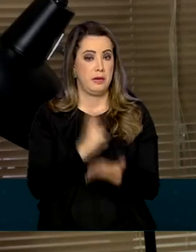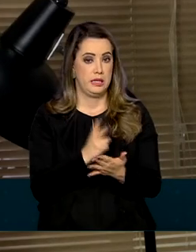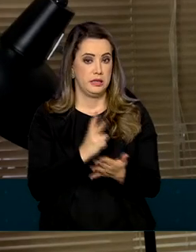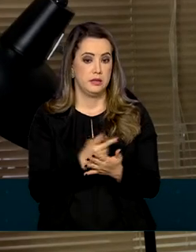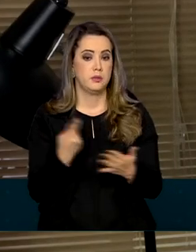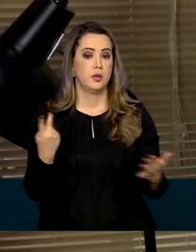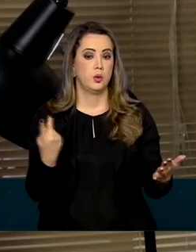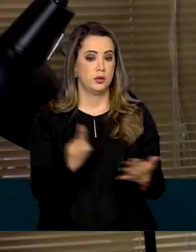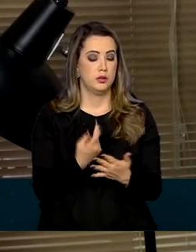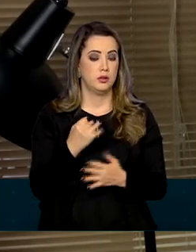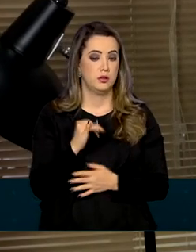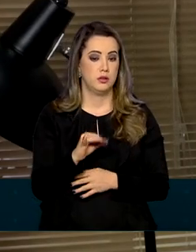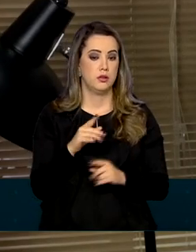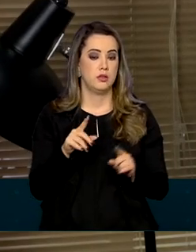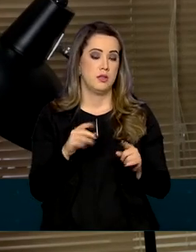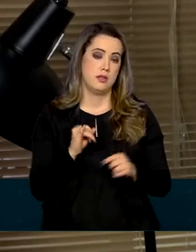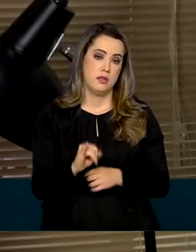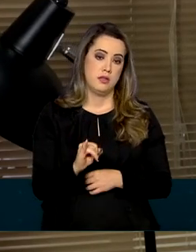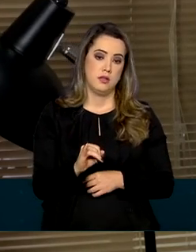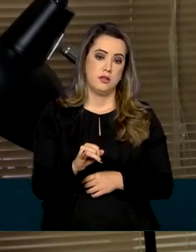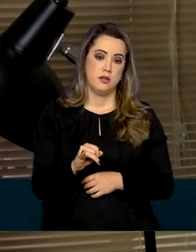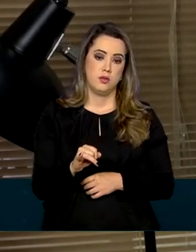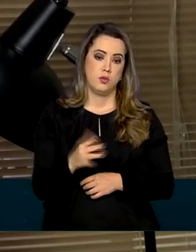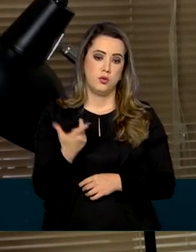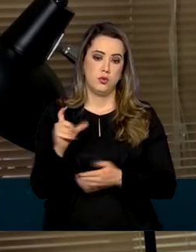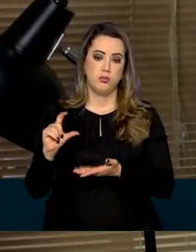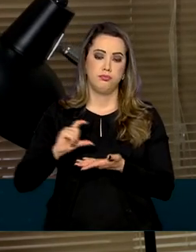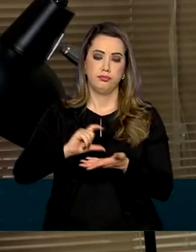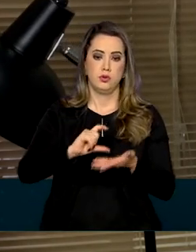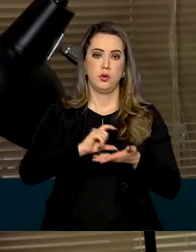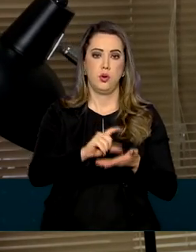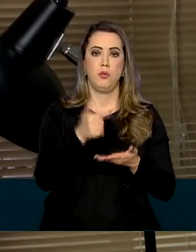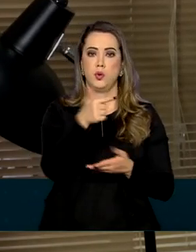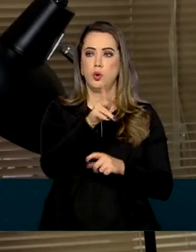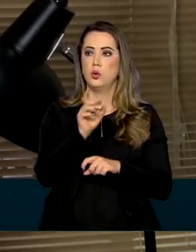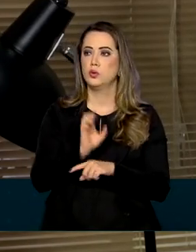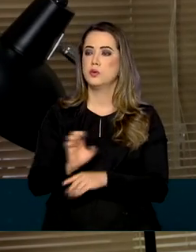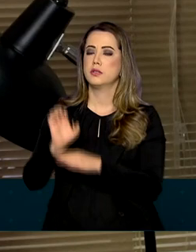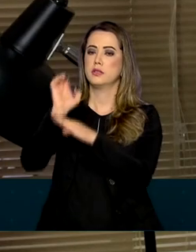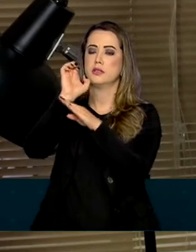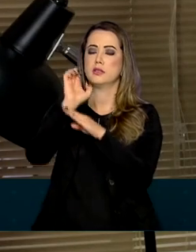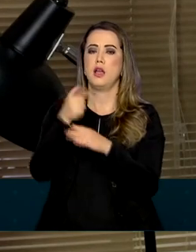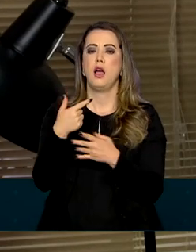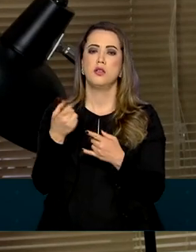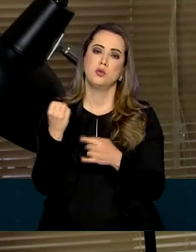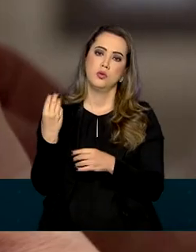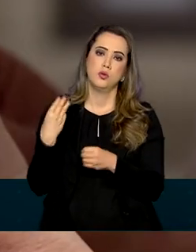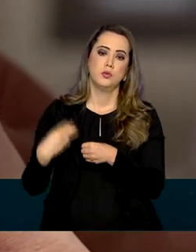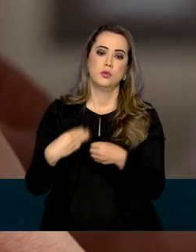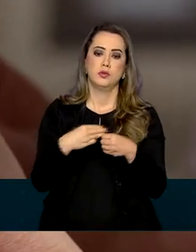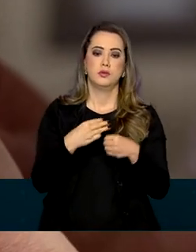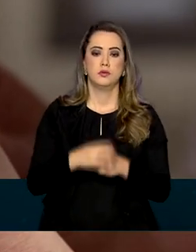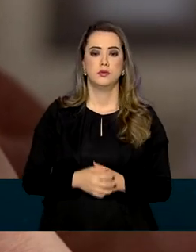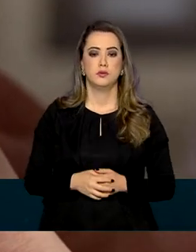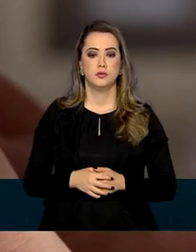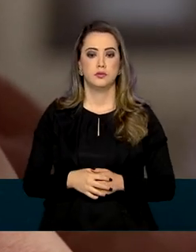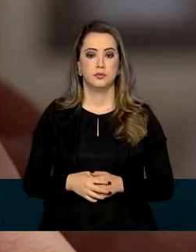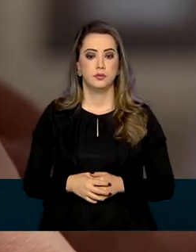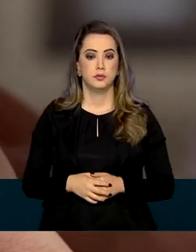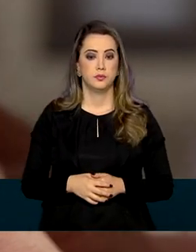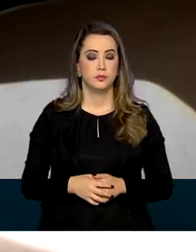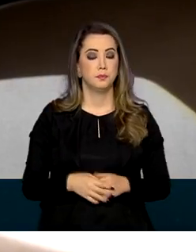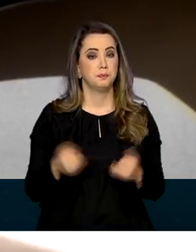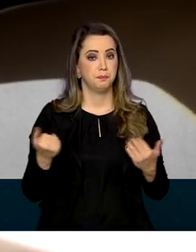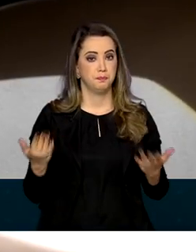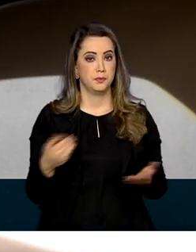com Pazuello, deve acontecer com doses compradas por outros estados e municípios. A estimativa do ministro